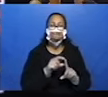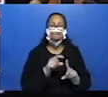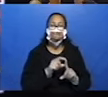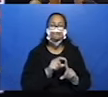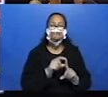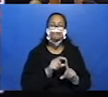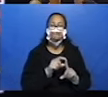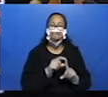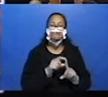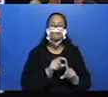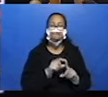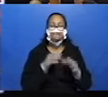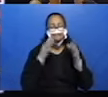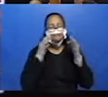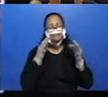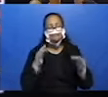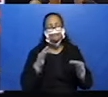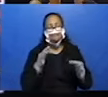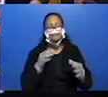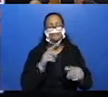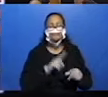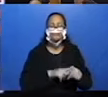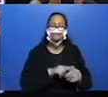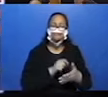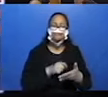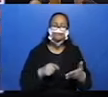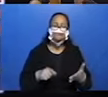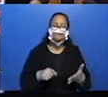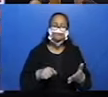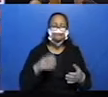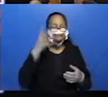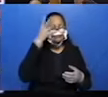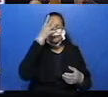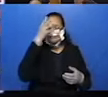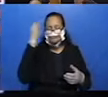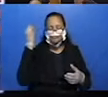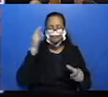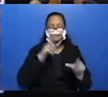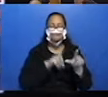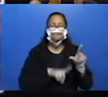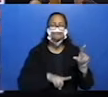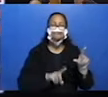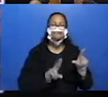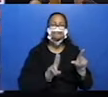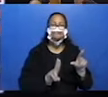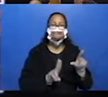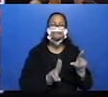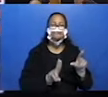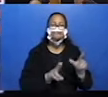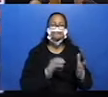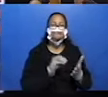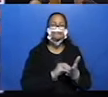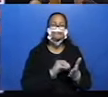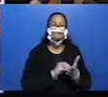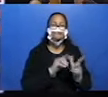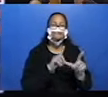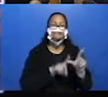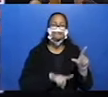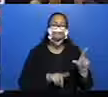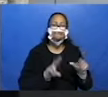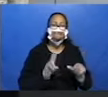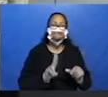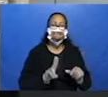atenção na hora de vocês escreverem para não esquecer a letra u, por favor. Porque a falta da letra u vai mudar